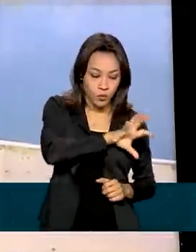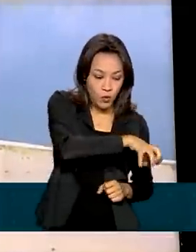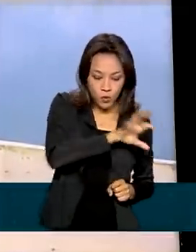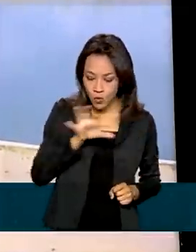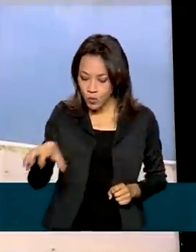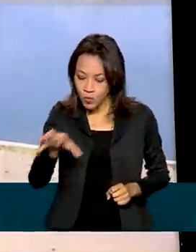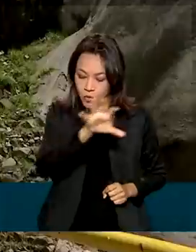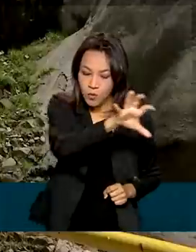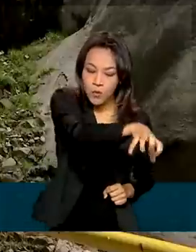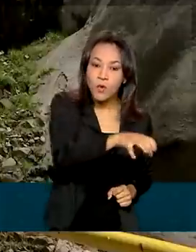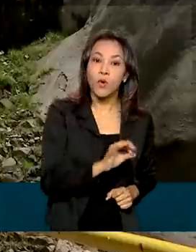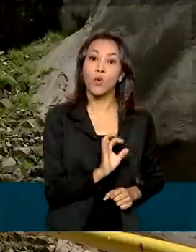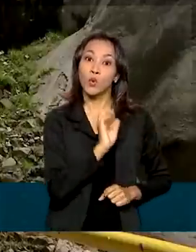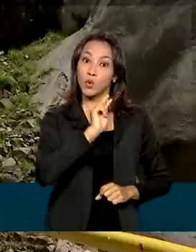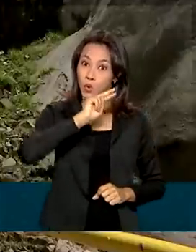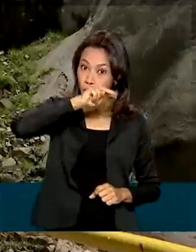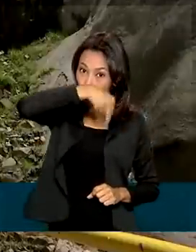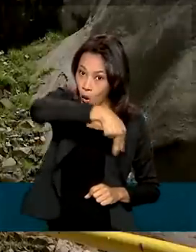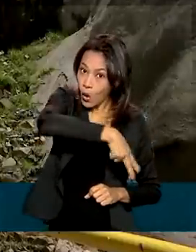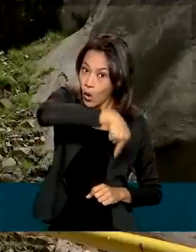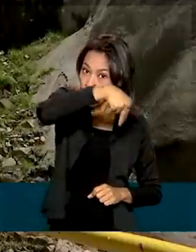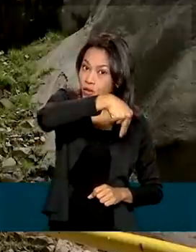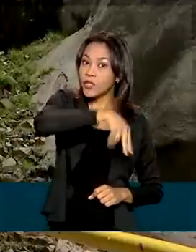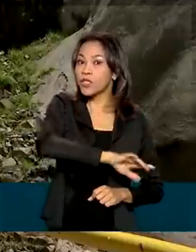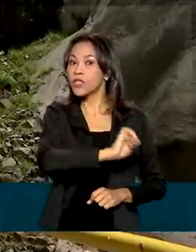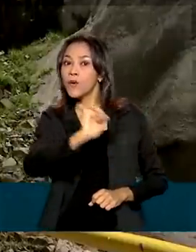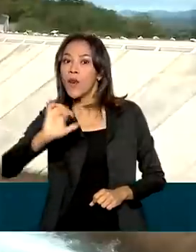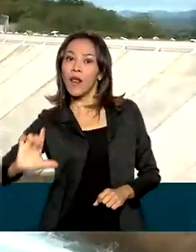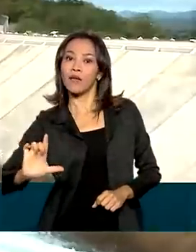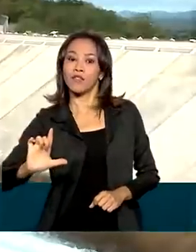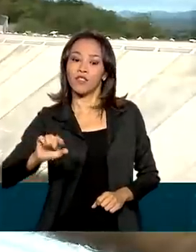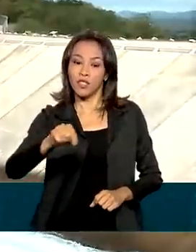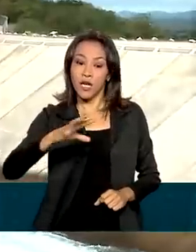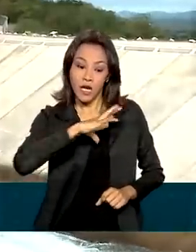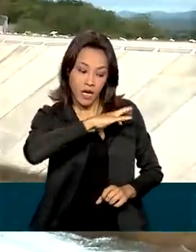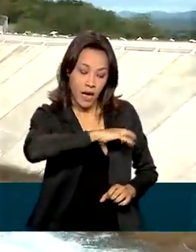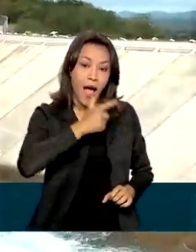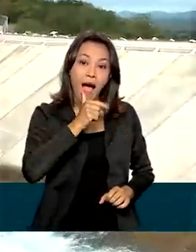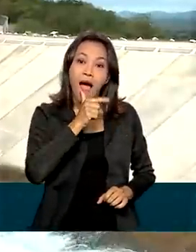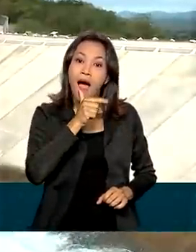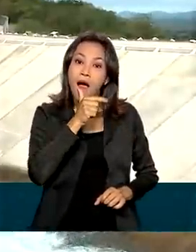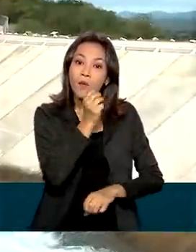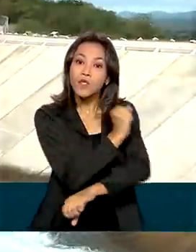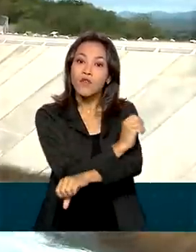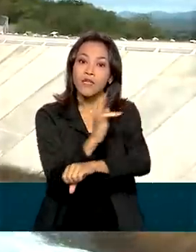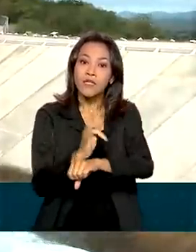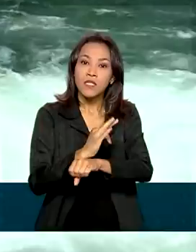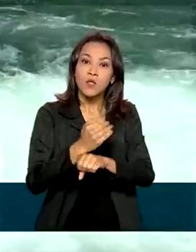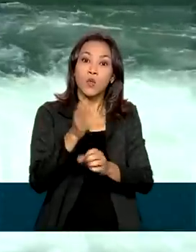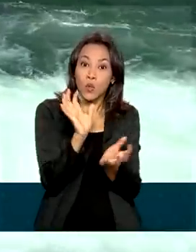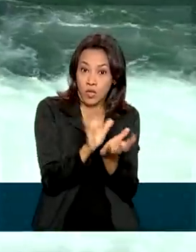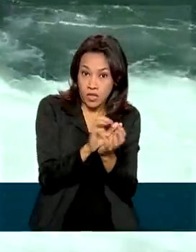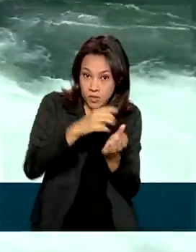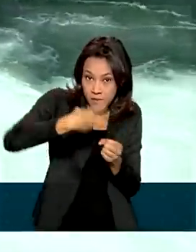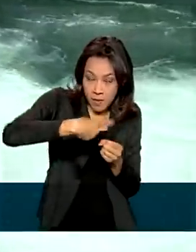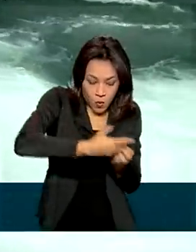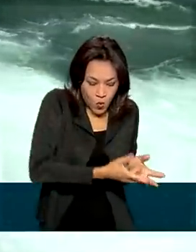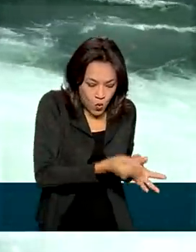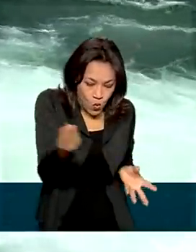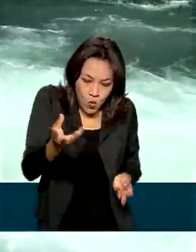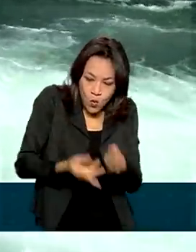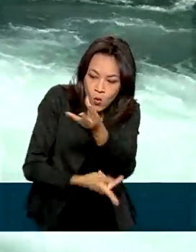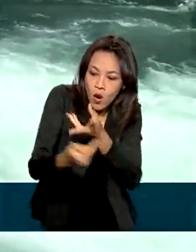água, o norte e o leste. As estruturas captam a água do Rio São Francisco, no interior de Pernambuco, para abastecer